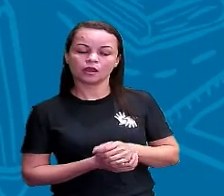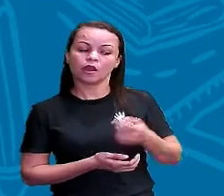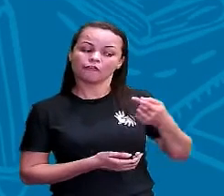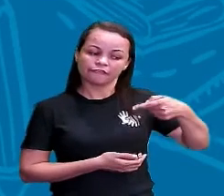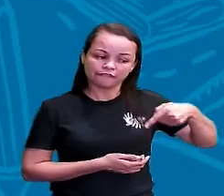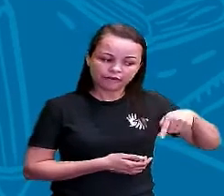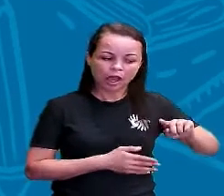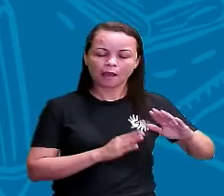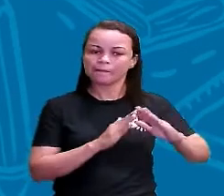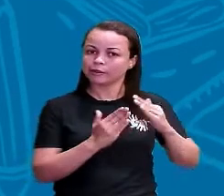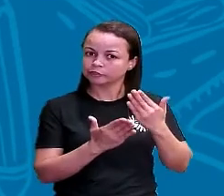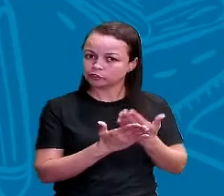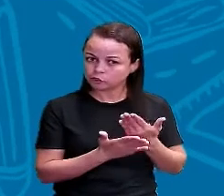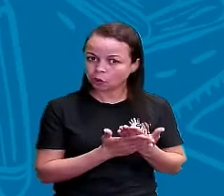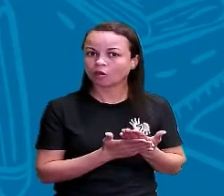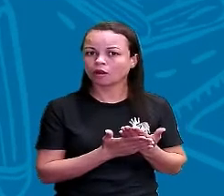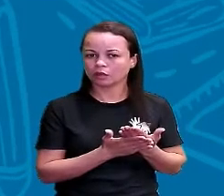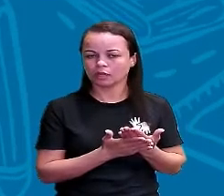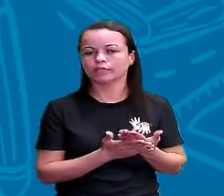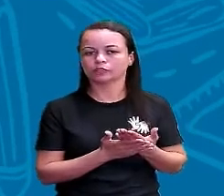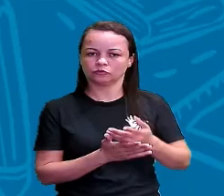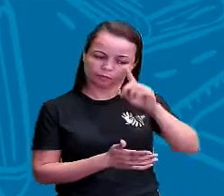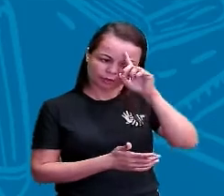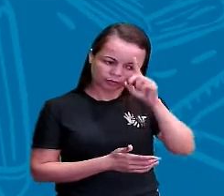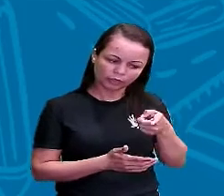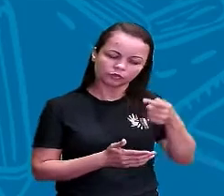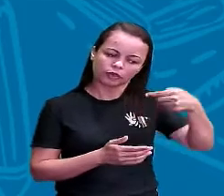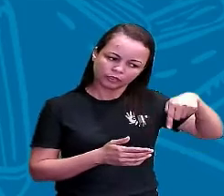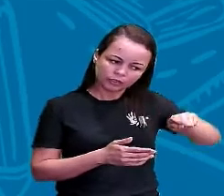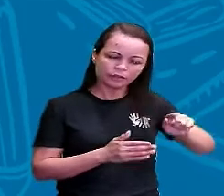para a escola. Portanto, aí está no modo imperativo.